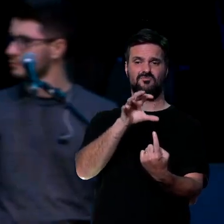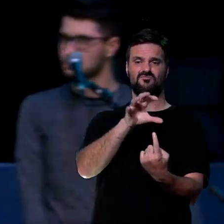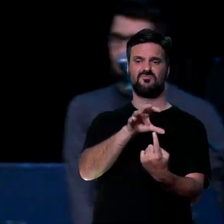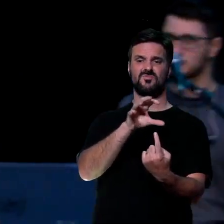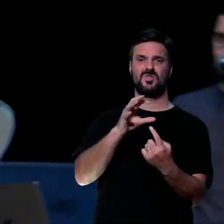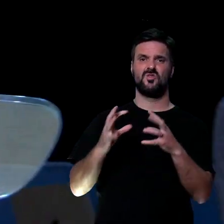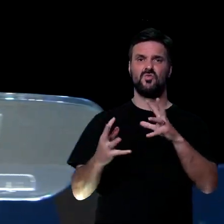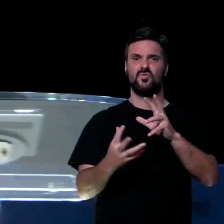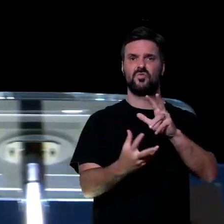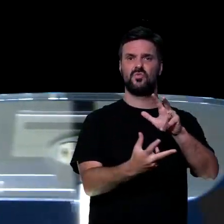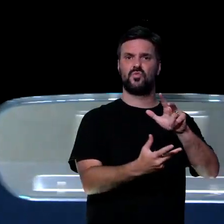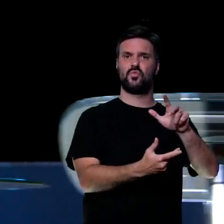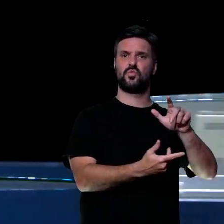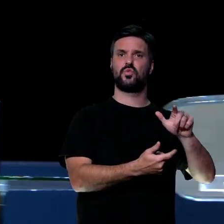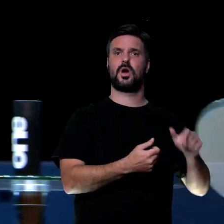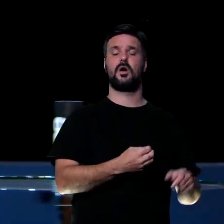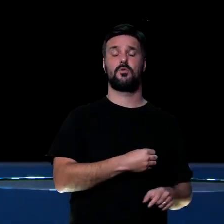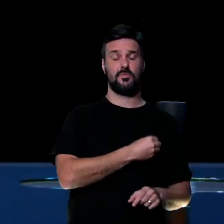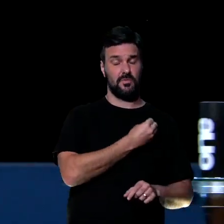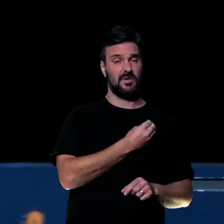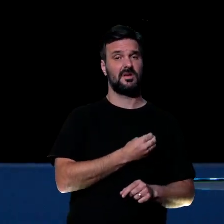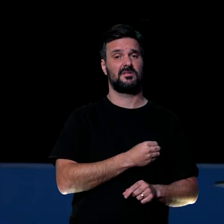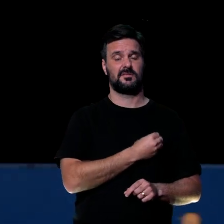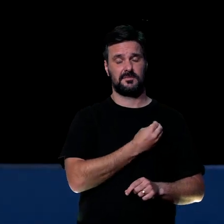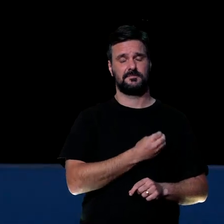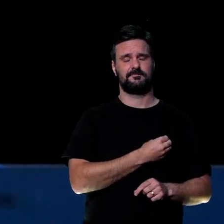as pressões dessa vida, e as pressões que ainda virão,